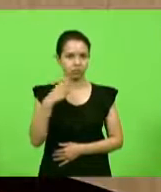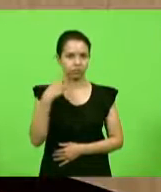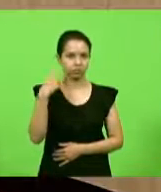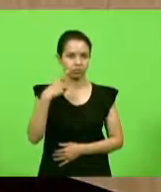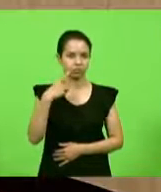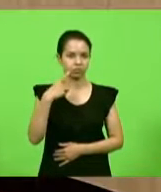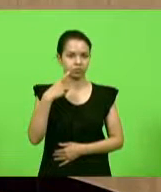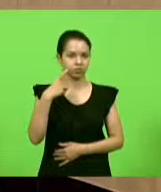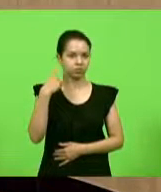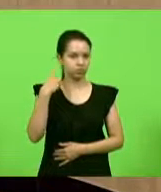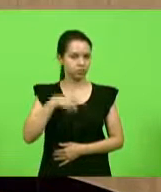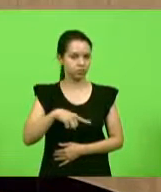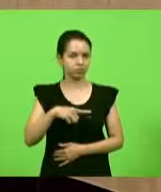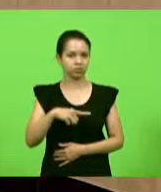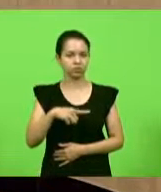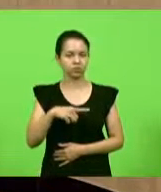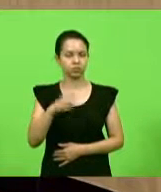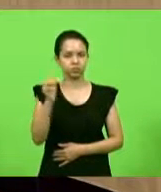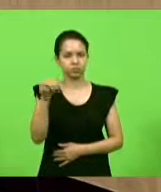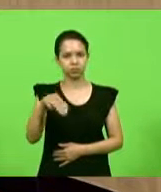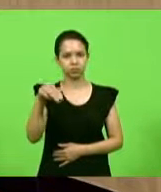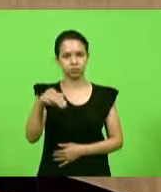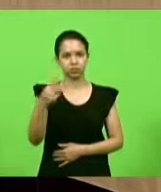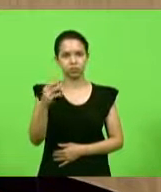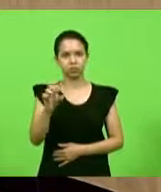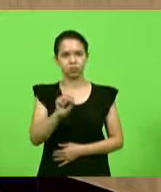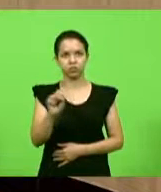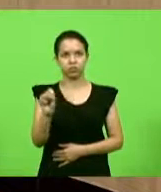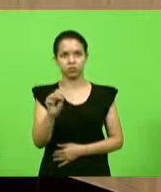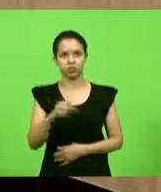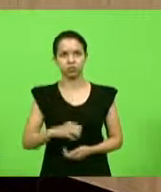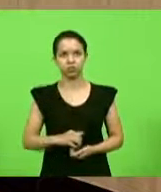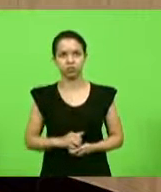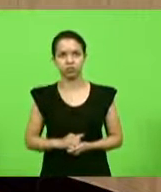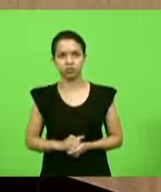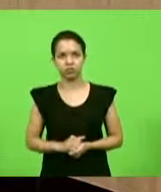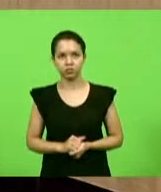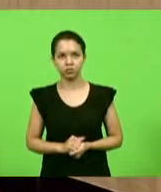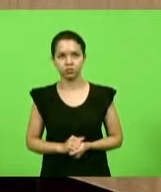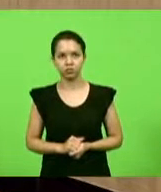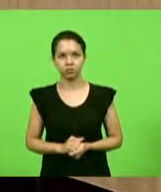por 7 minutos e 30 segundos, deputado. senhor